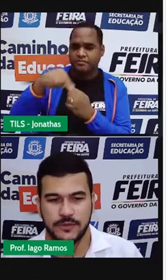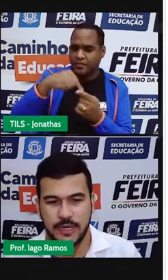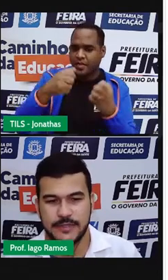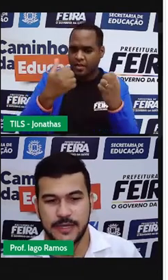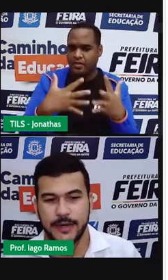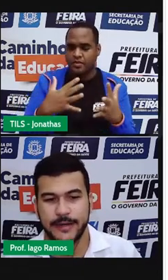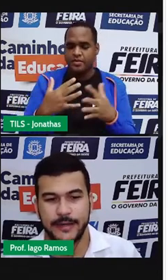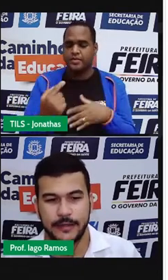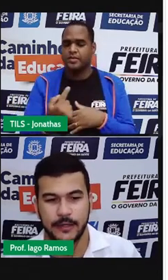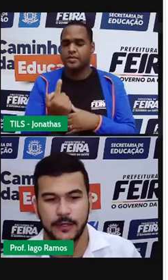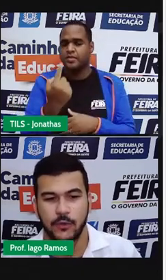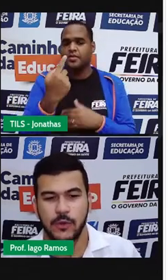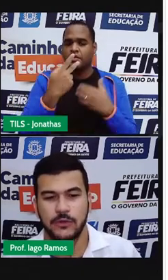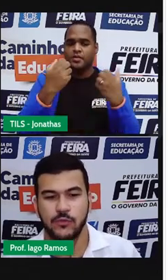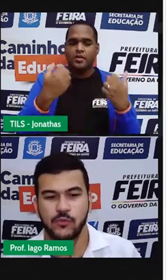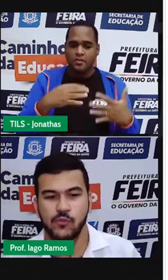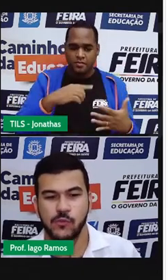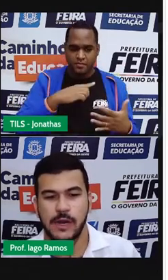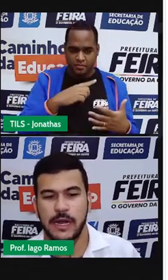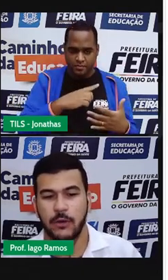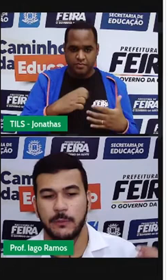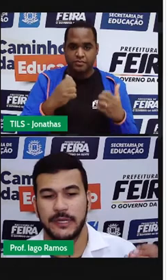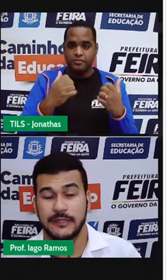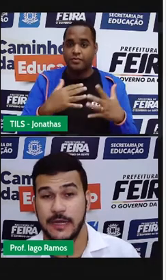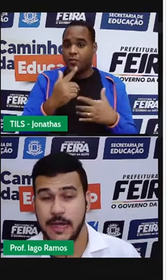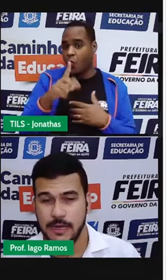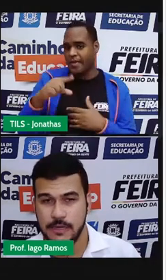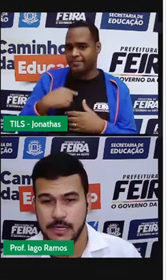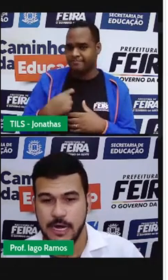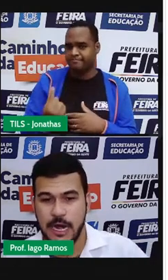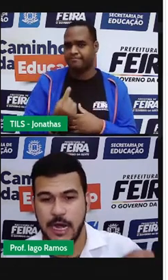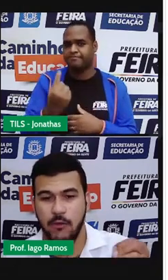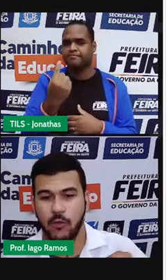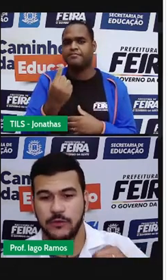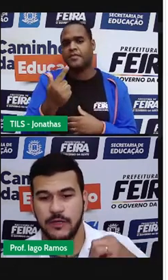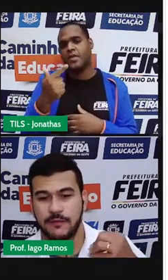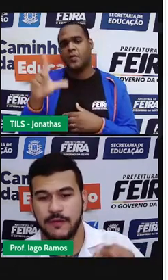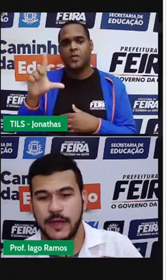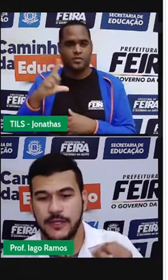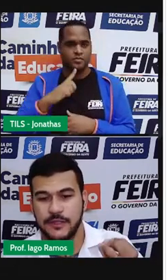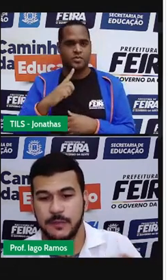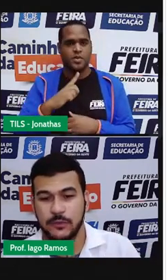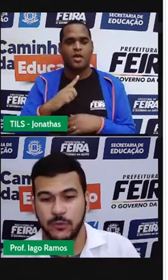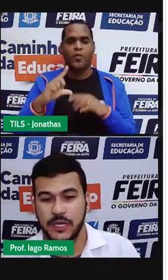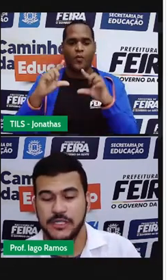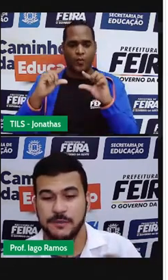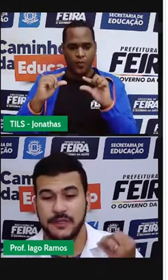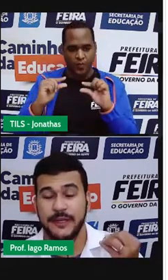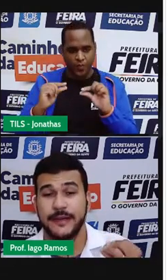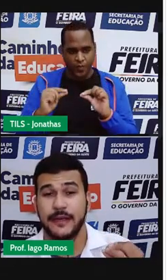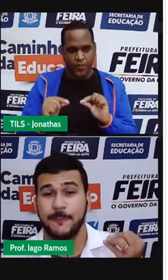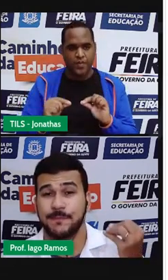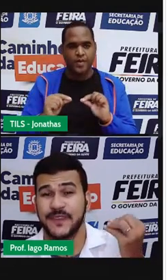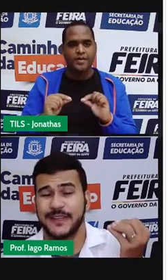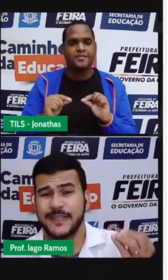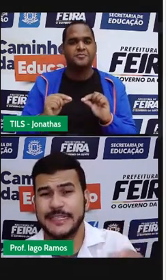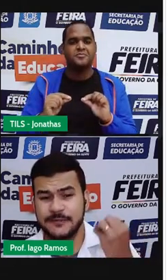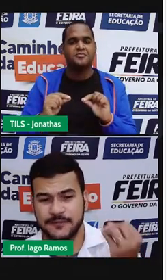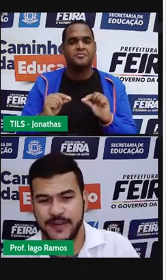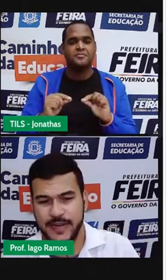proporcionais é que, quando uma aumentar, a outra vai diminuir de maneira